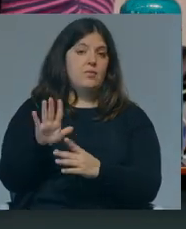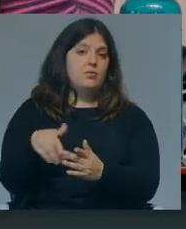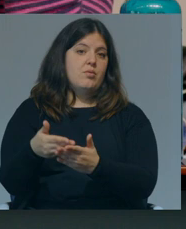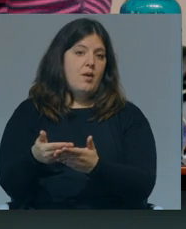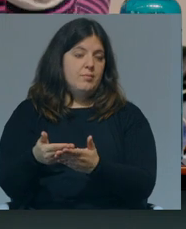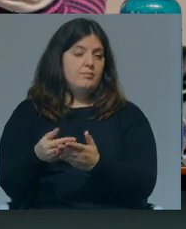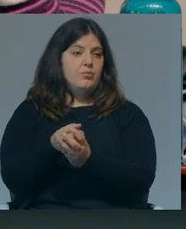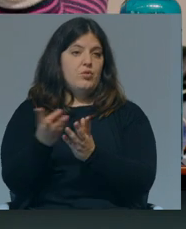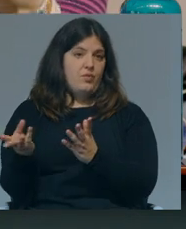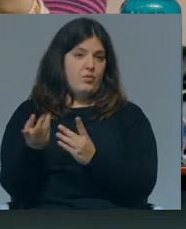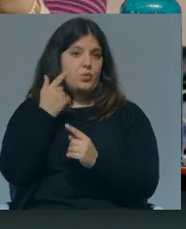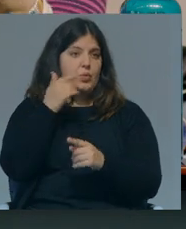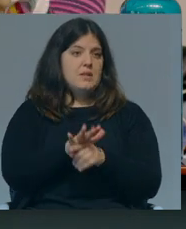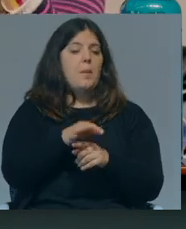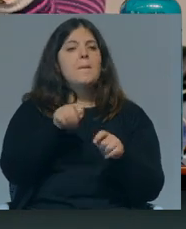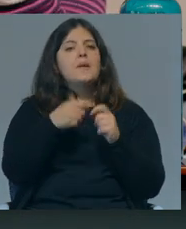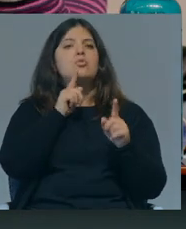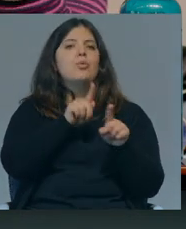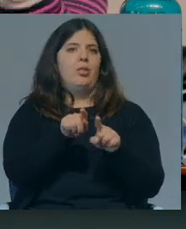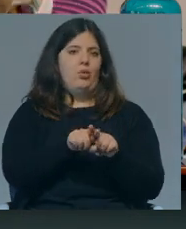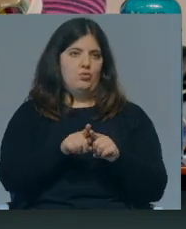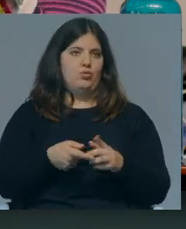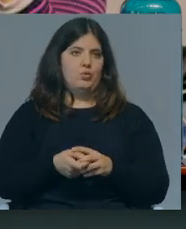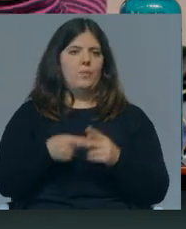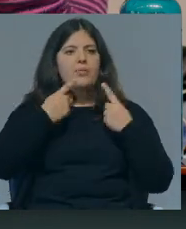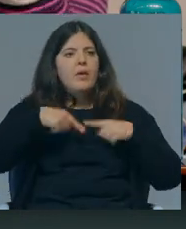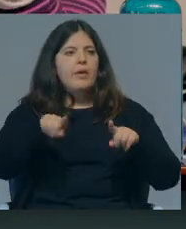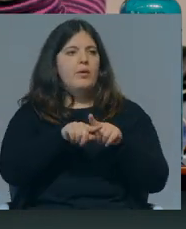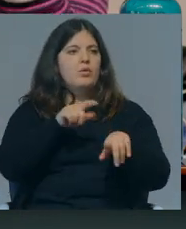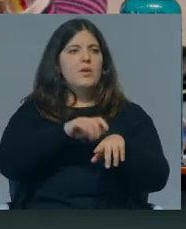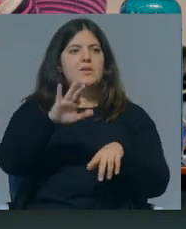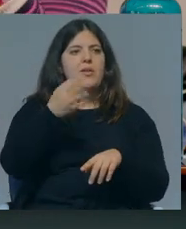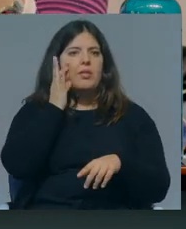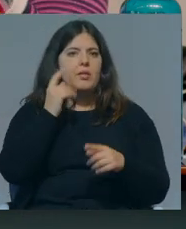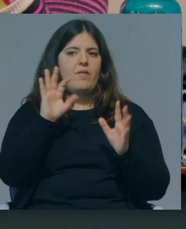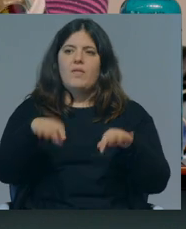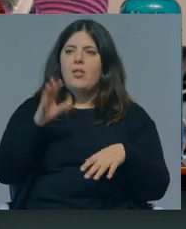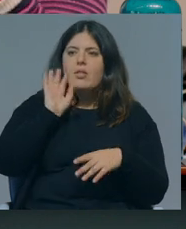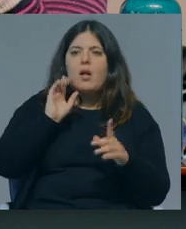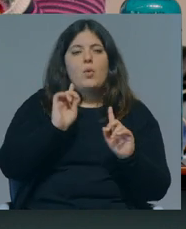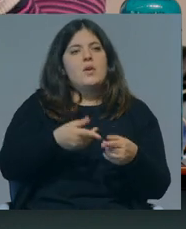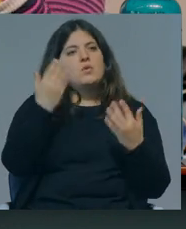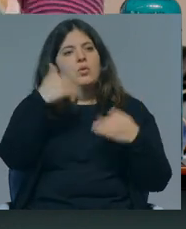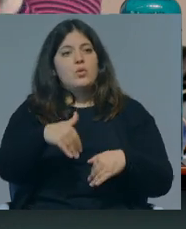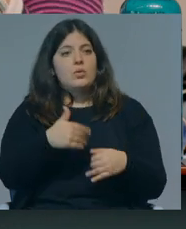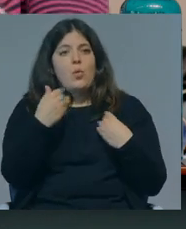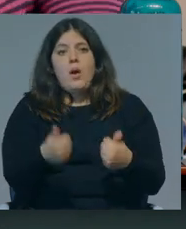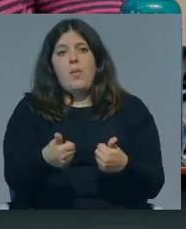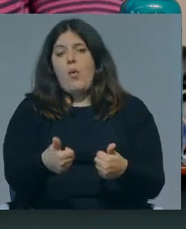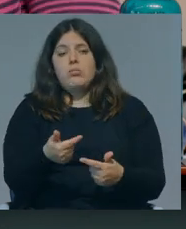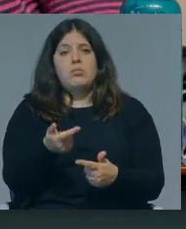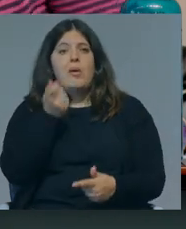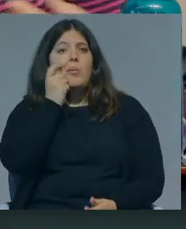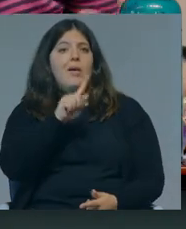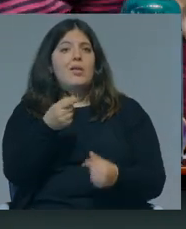faz com que, muitas vezes, por exemplo, falando dos partidos políticos, reuniões às sete da tarde, ao final da tarde, ao início da noite, não são boas para quem